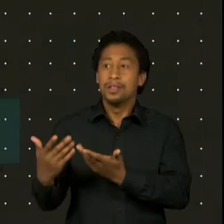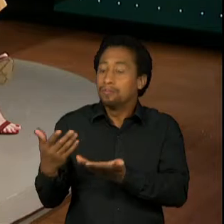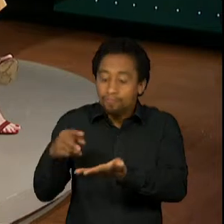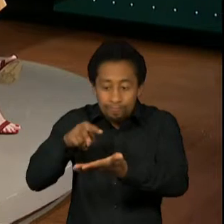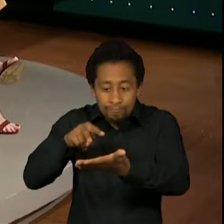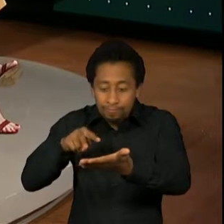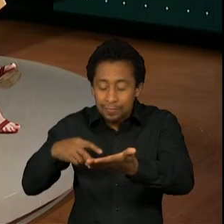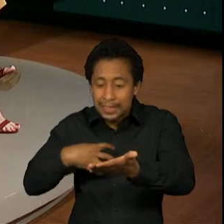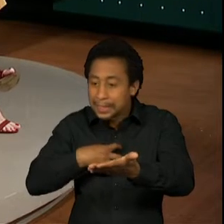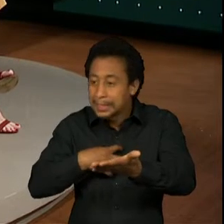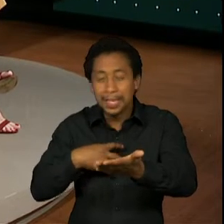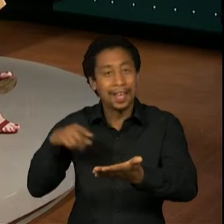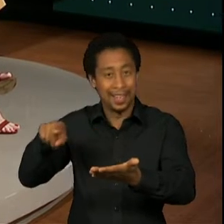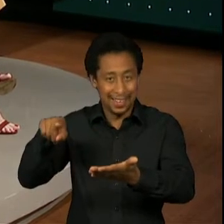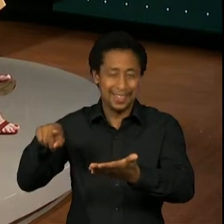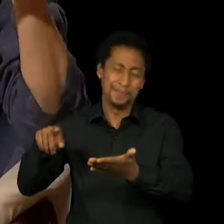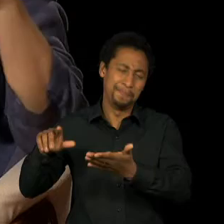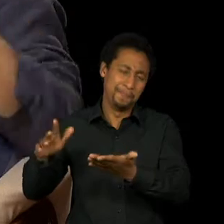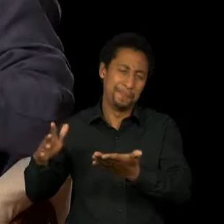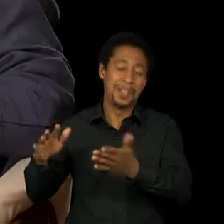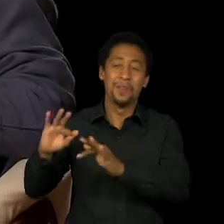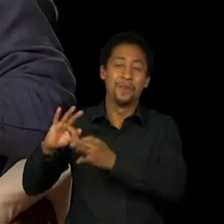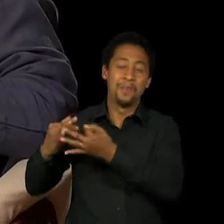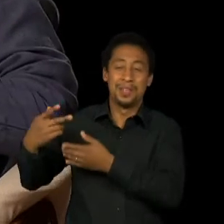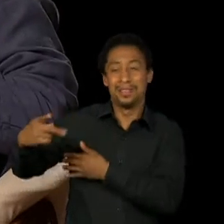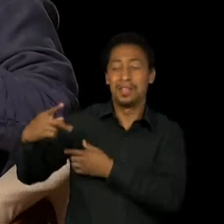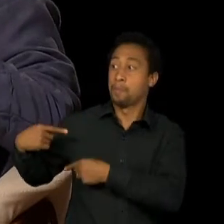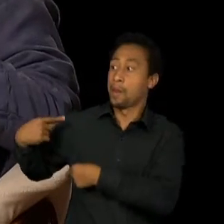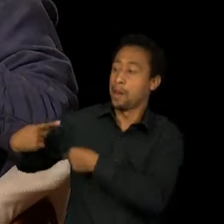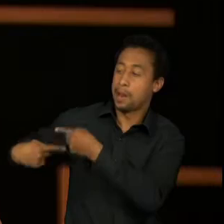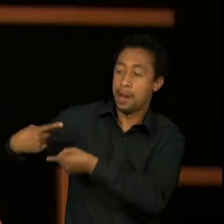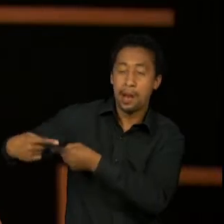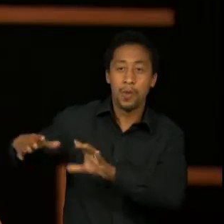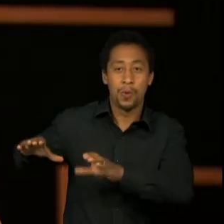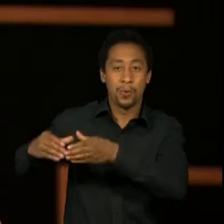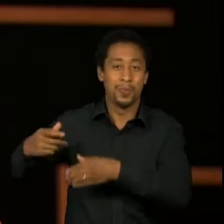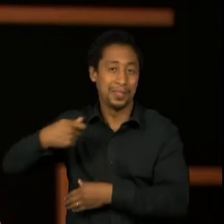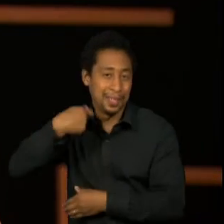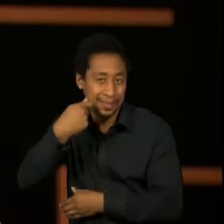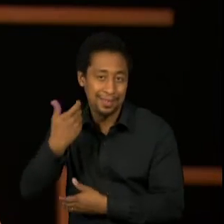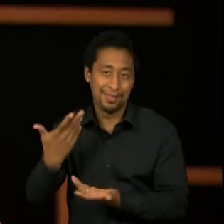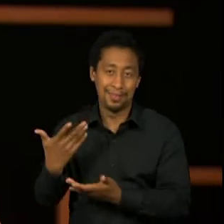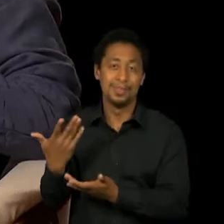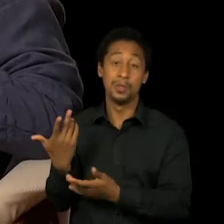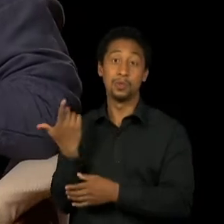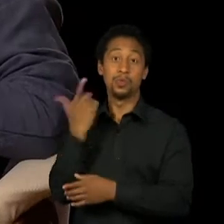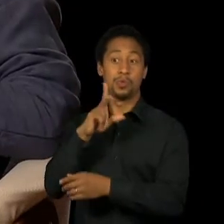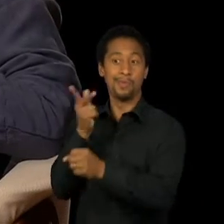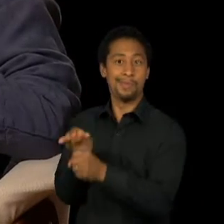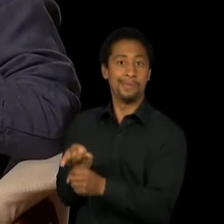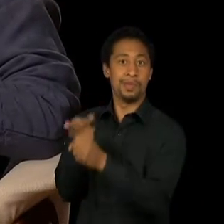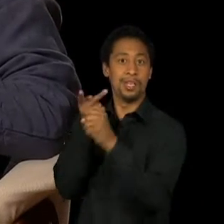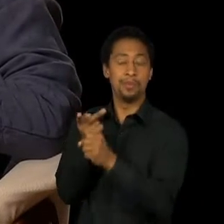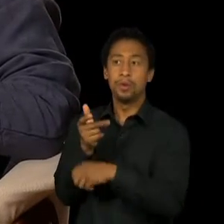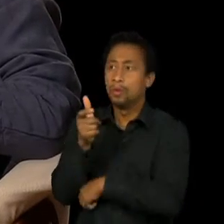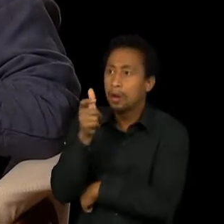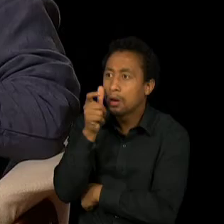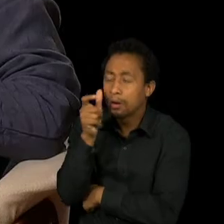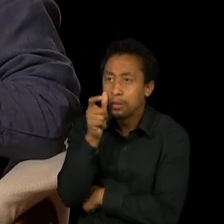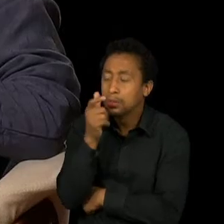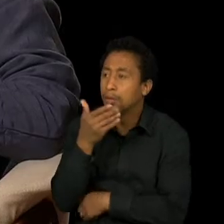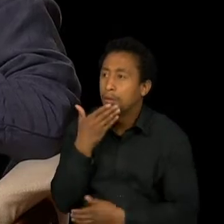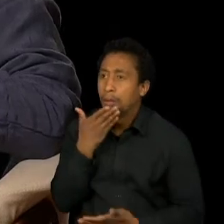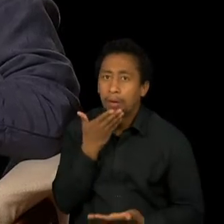atrizes. Tônia Carreiro tinha acabado, inclusive, de ganhar um prêmio com ele. Eu fiquei muito impressionada, porque eu